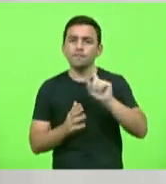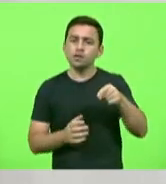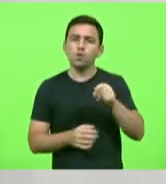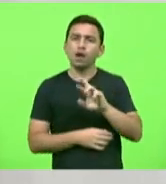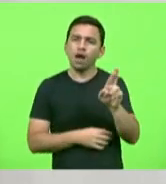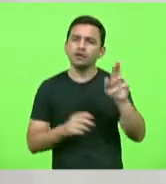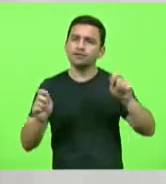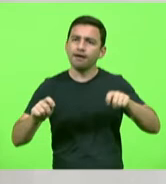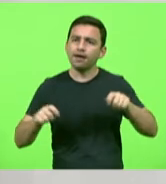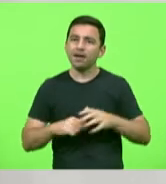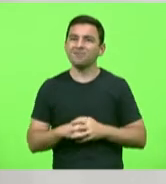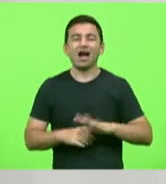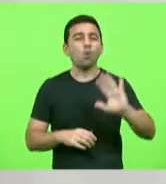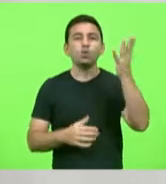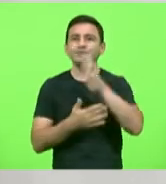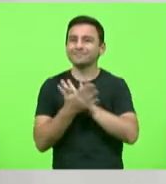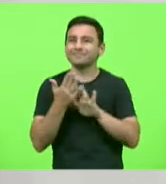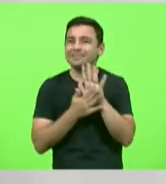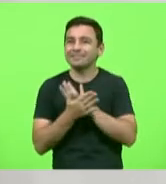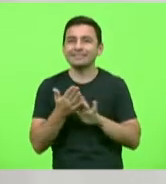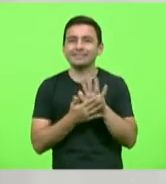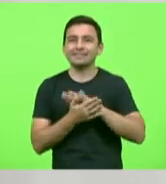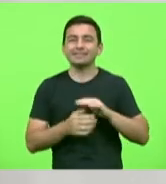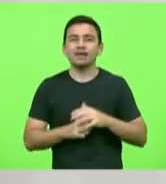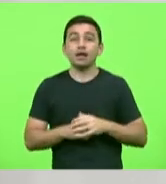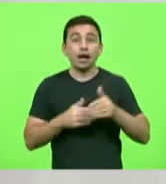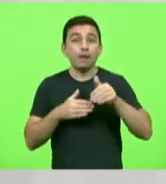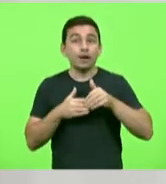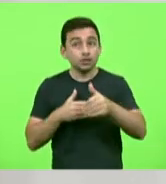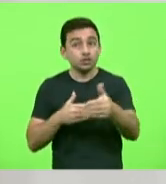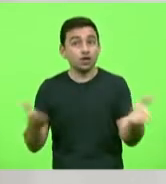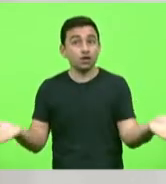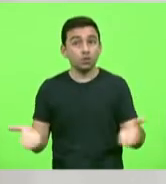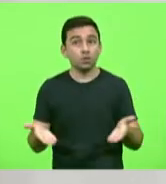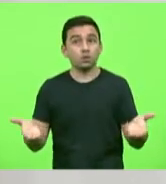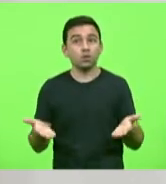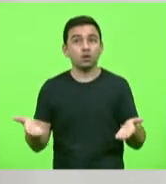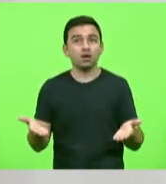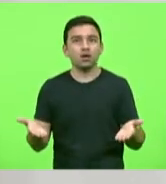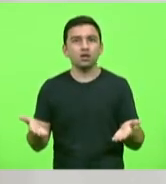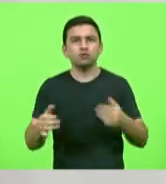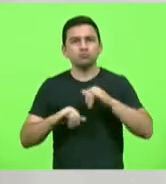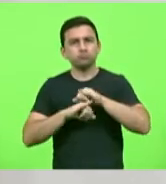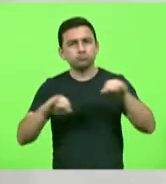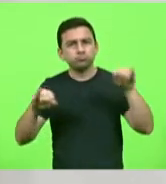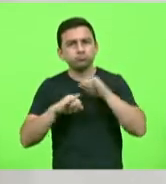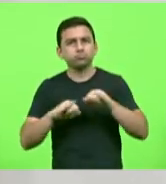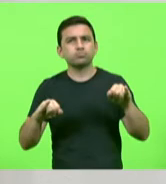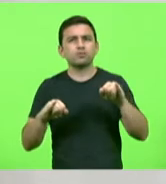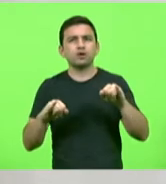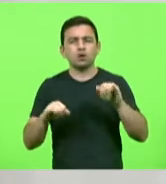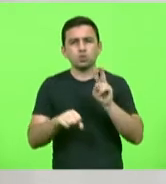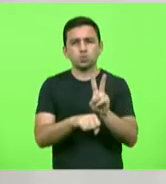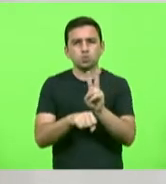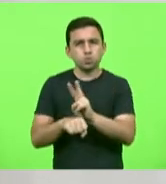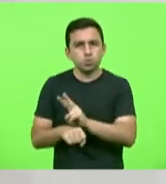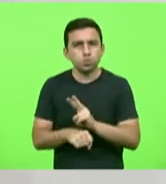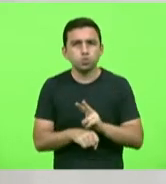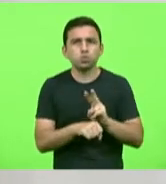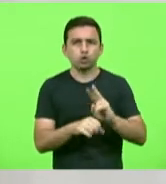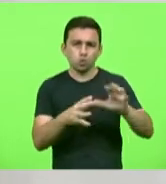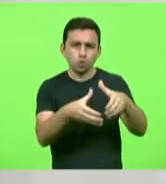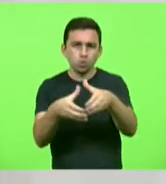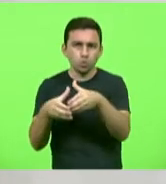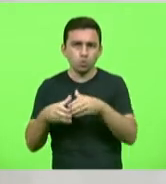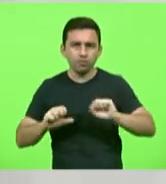só que não aconteceu isso e a partir desse momento recebendo o eco das protetoras dos protetores de